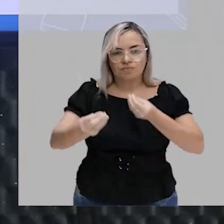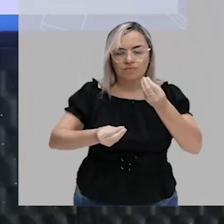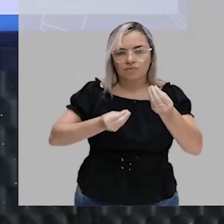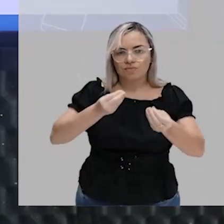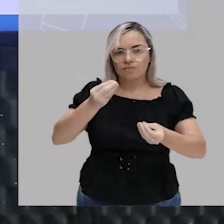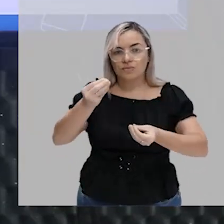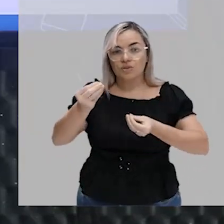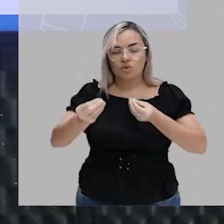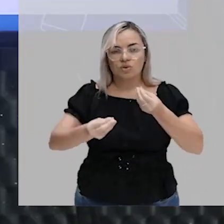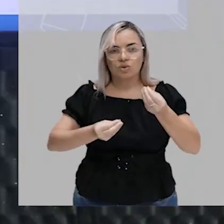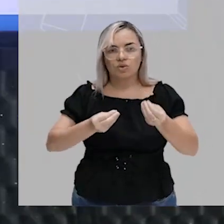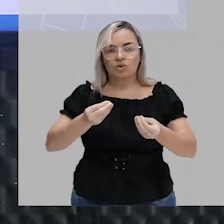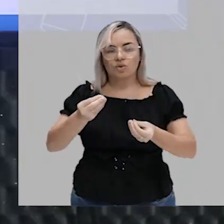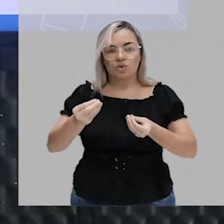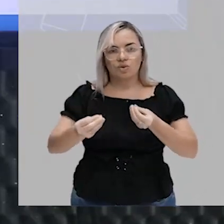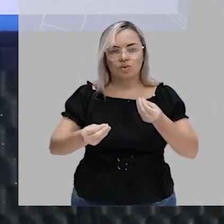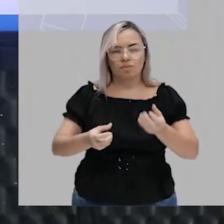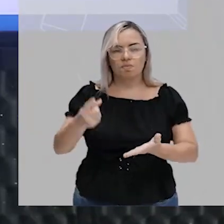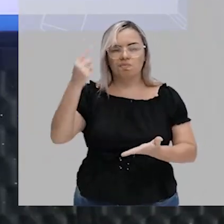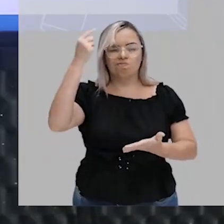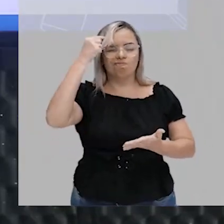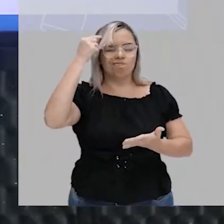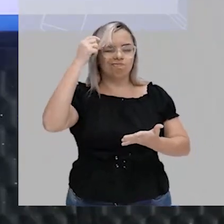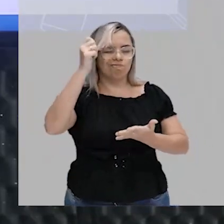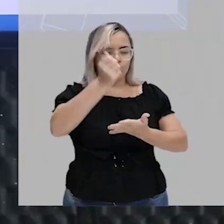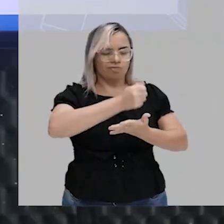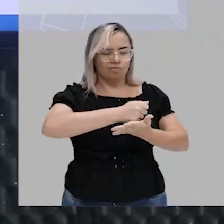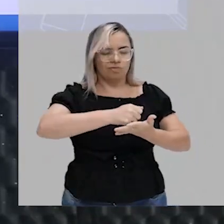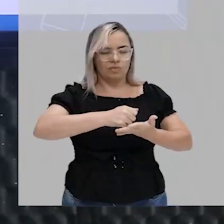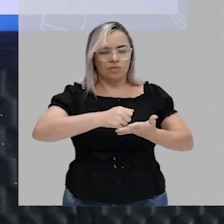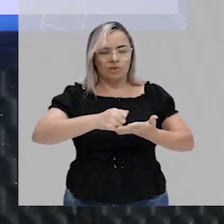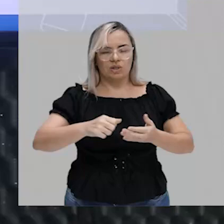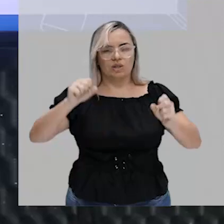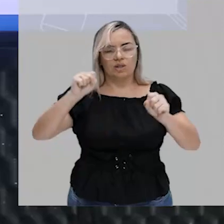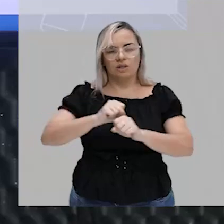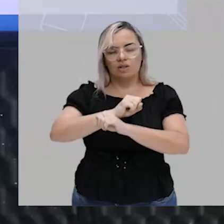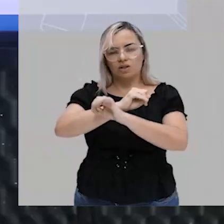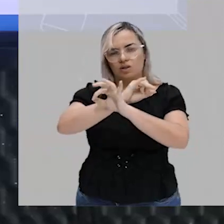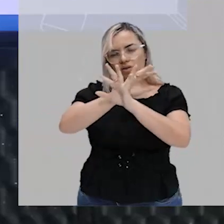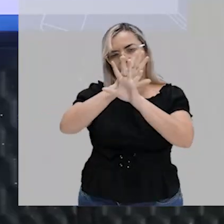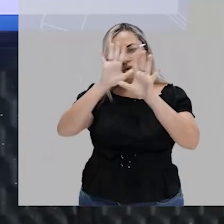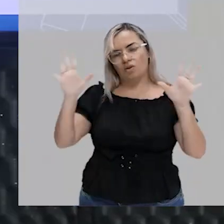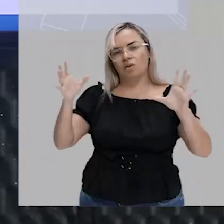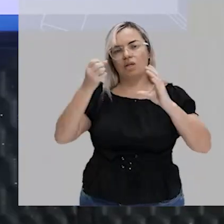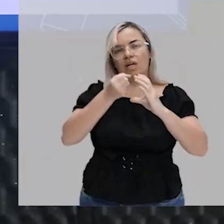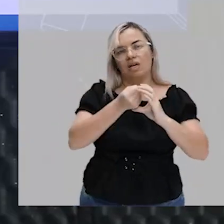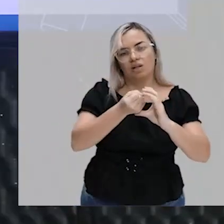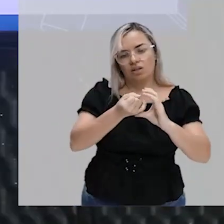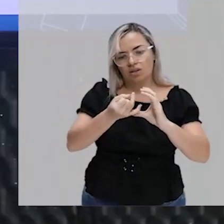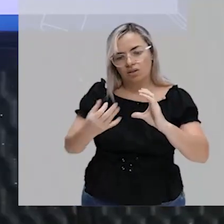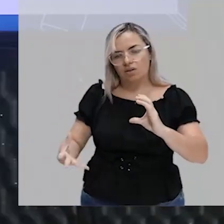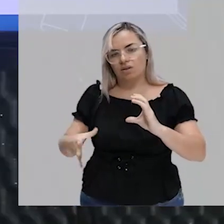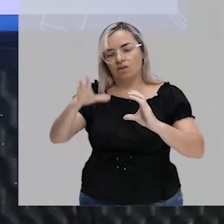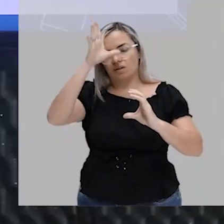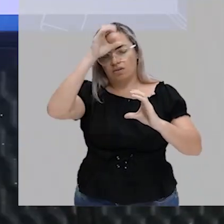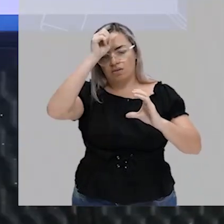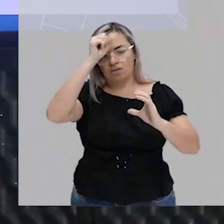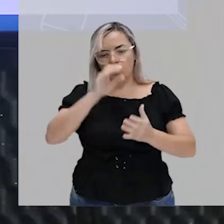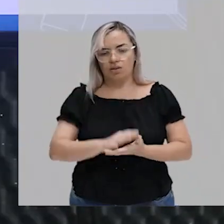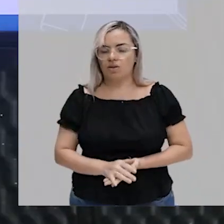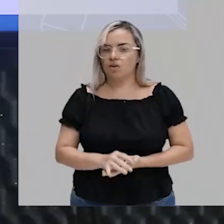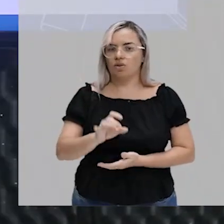gente reescreveria, né, para que deixasse claro esse conjunto aqui? Eu só